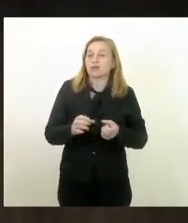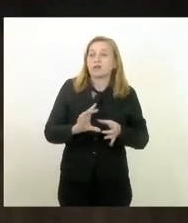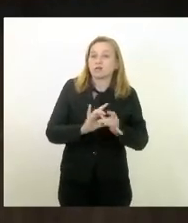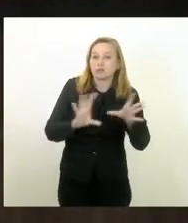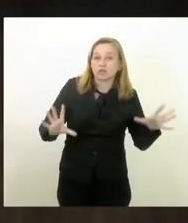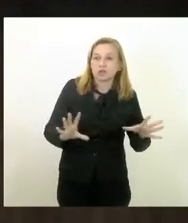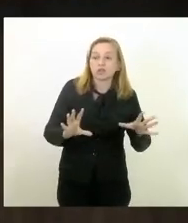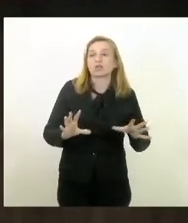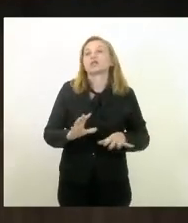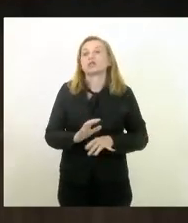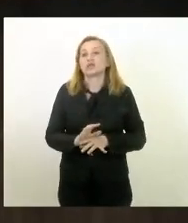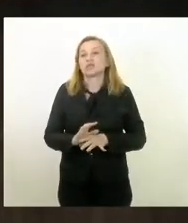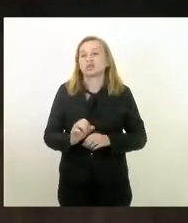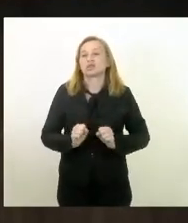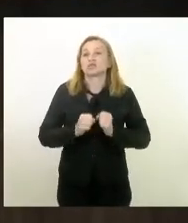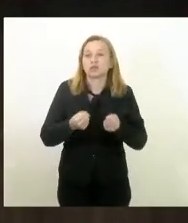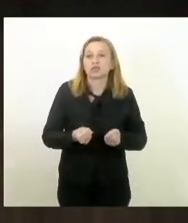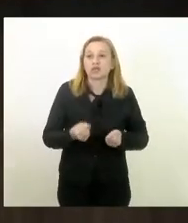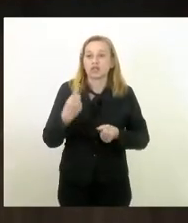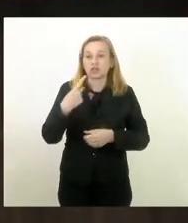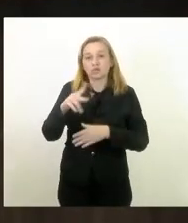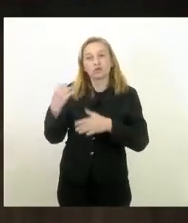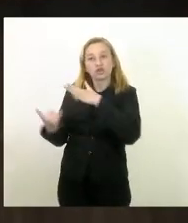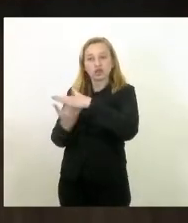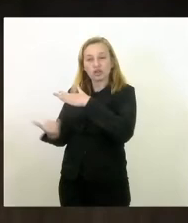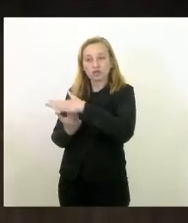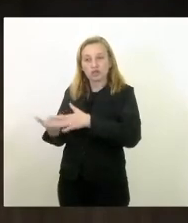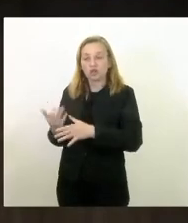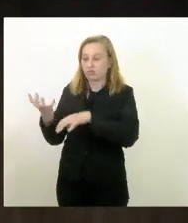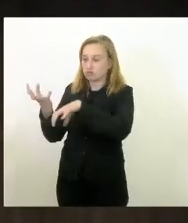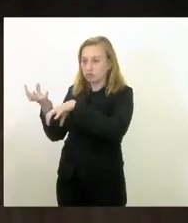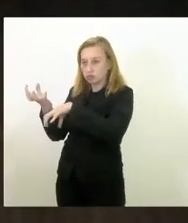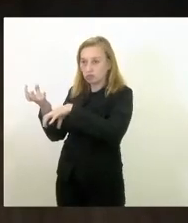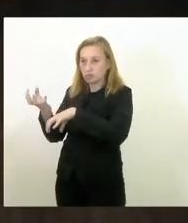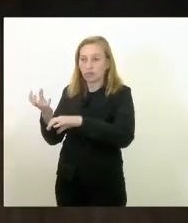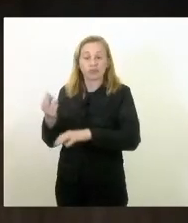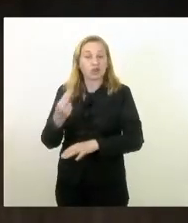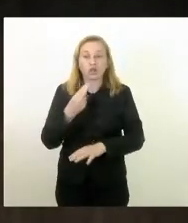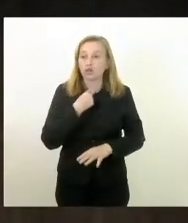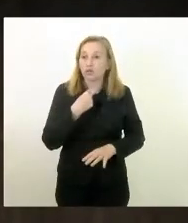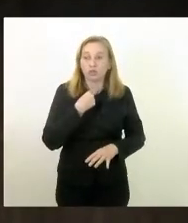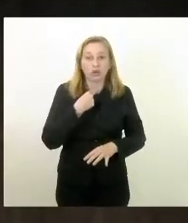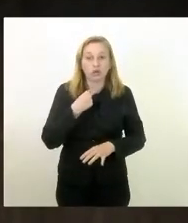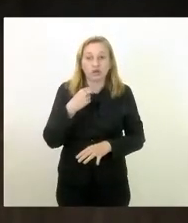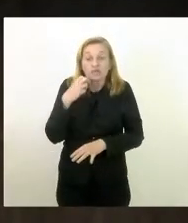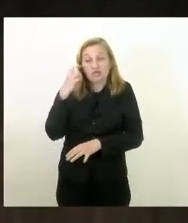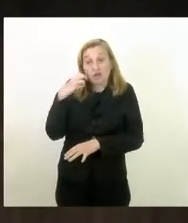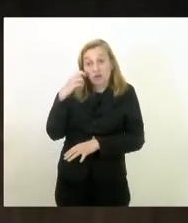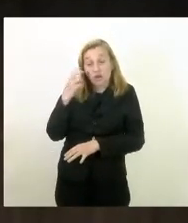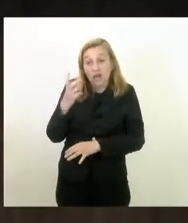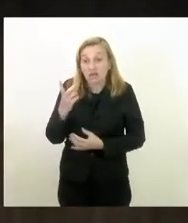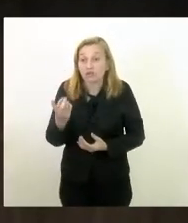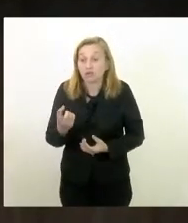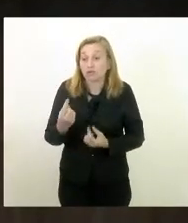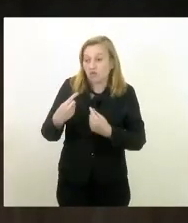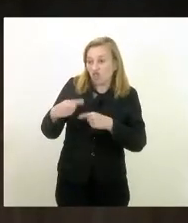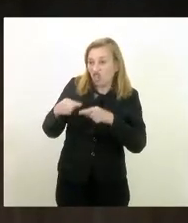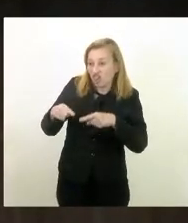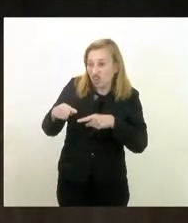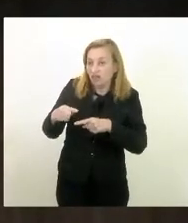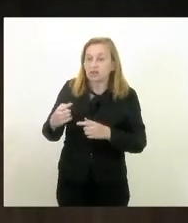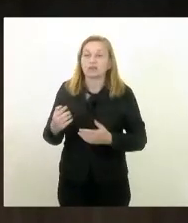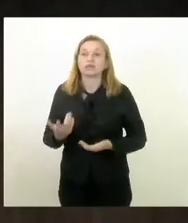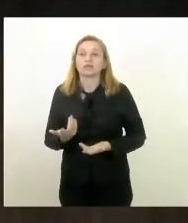democracia e de suas instituições entre elas o Congresso Nacional que não pode ser constrangido não pode ser intimidado não pode ser